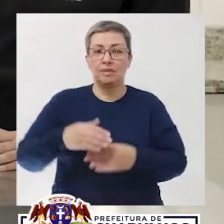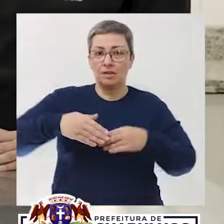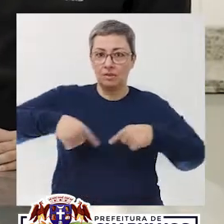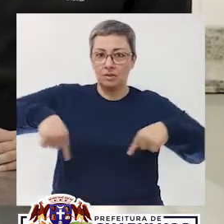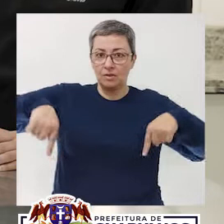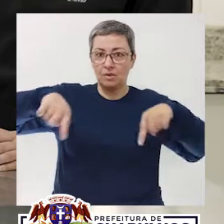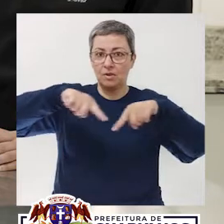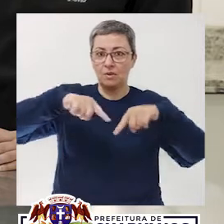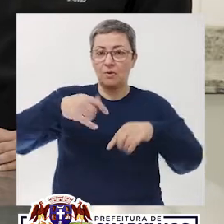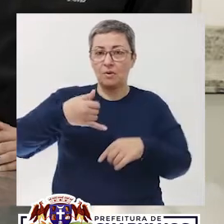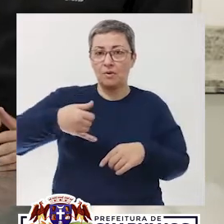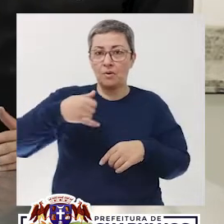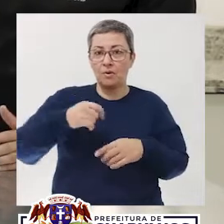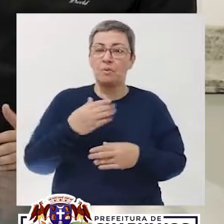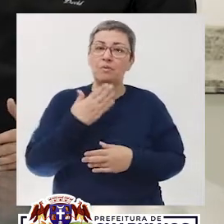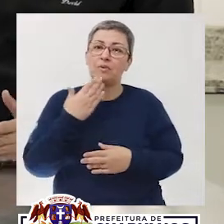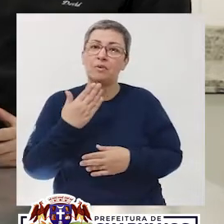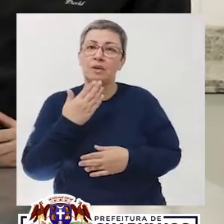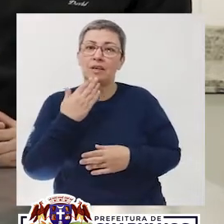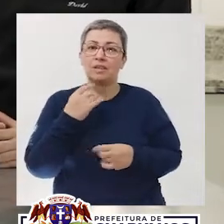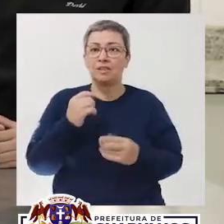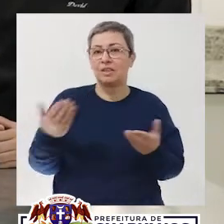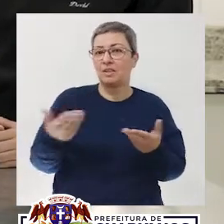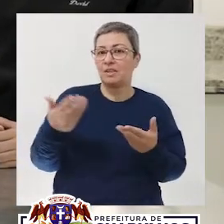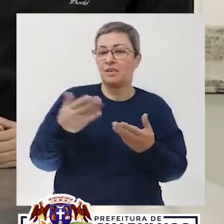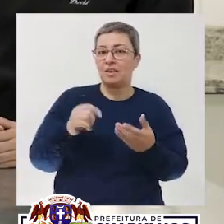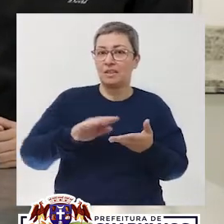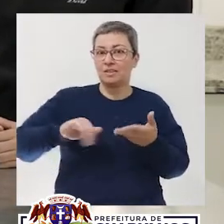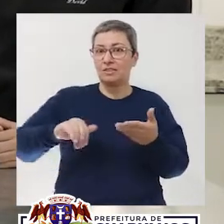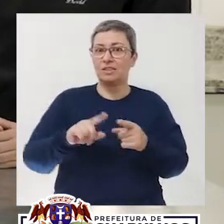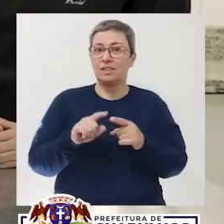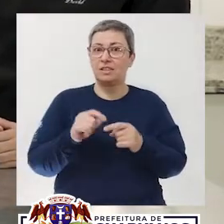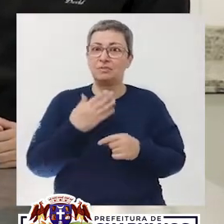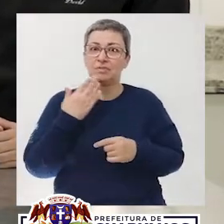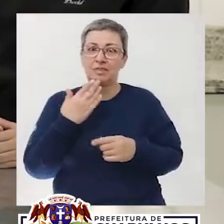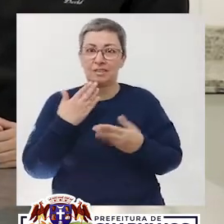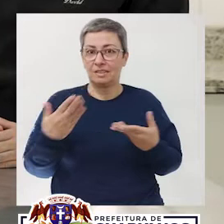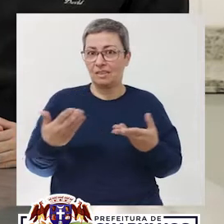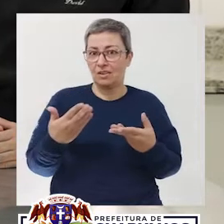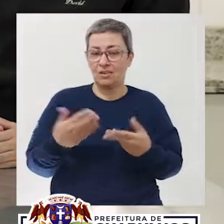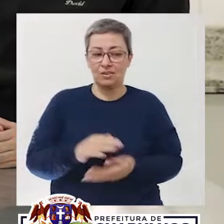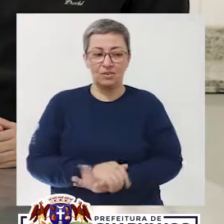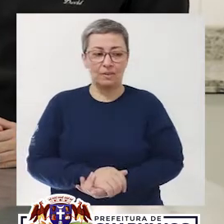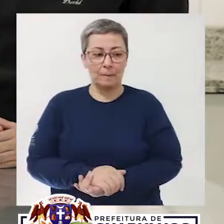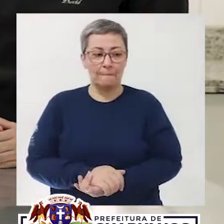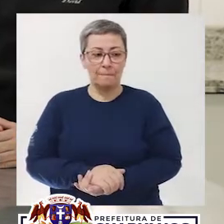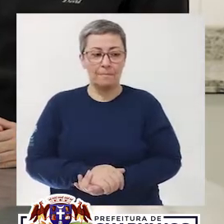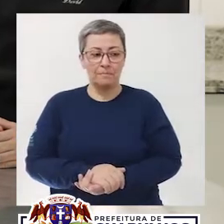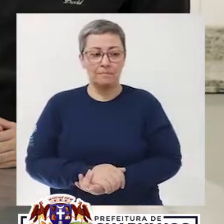Aquela untada que você deu com óleo É para ficar mais fácil agora, na hora de desenformar Fez com que facilitasse agora, né?